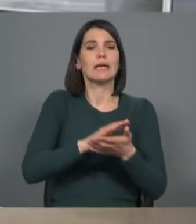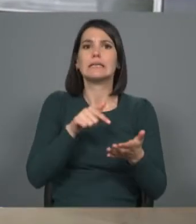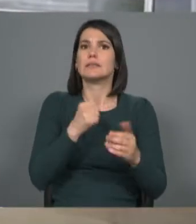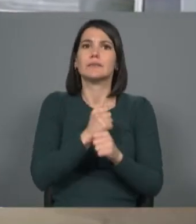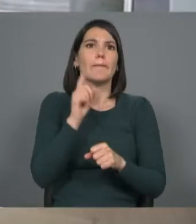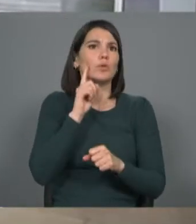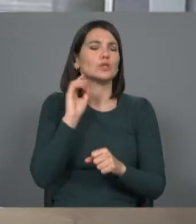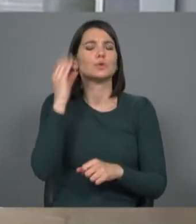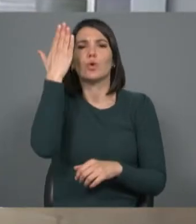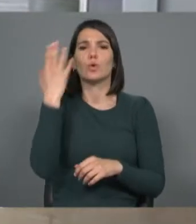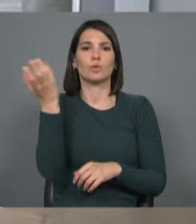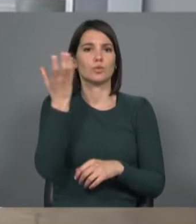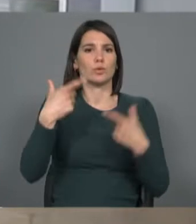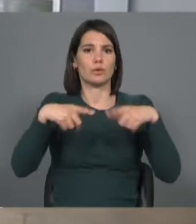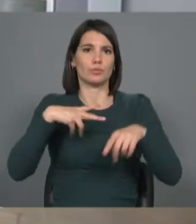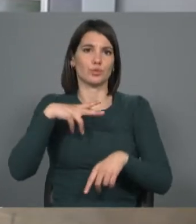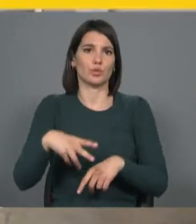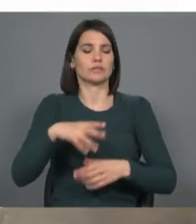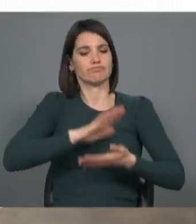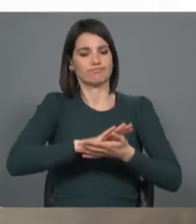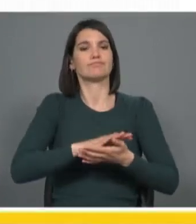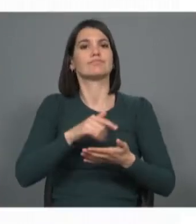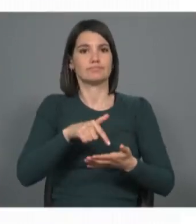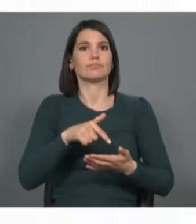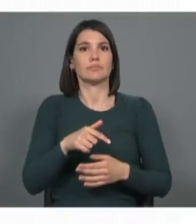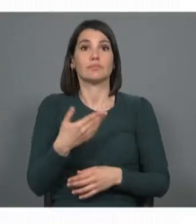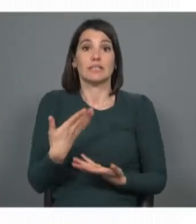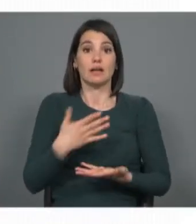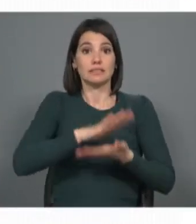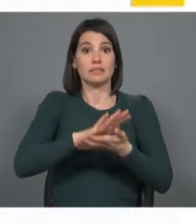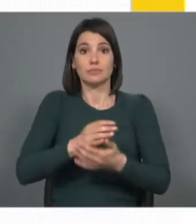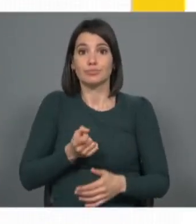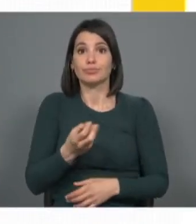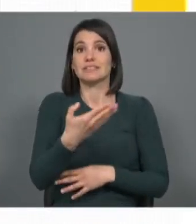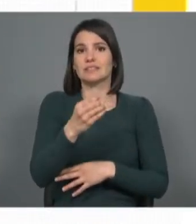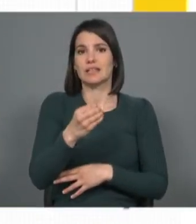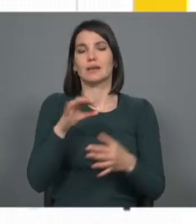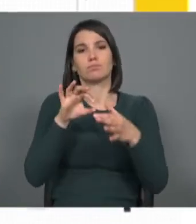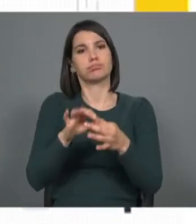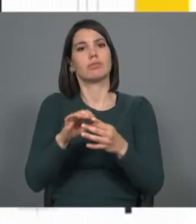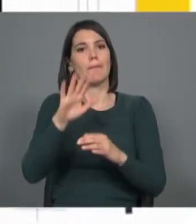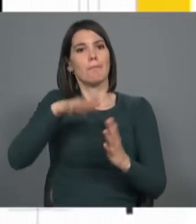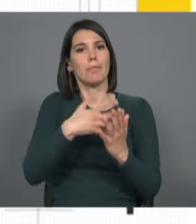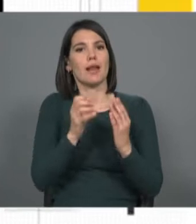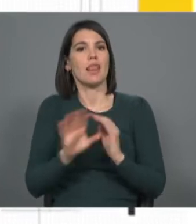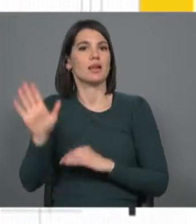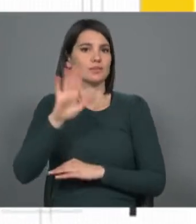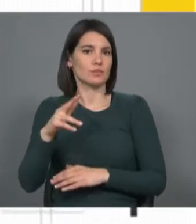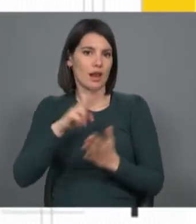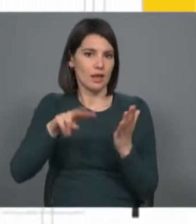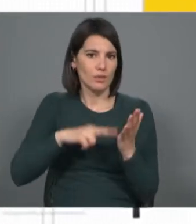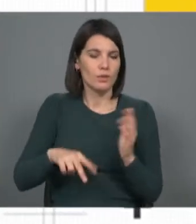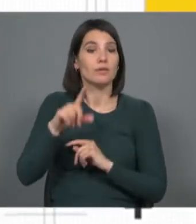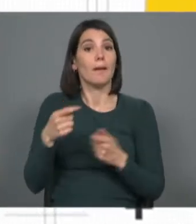da cultura e da língua portuguesas. Conta hoje com 70 publicações no Plano Nacional de Leitura e faz também uma aposta